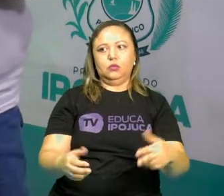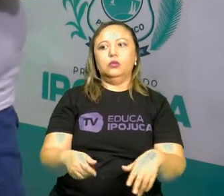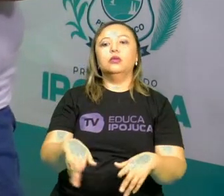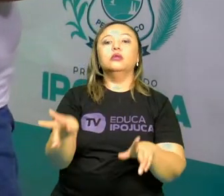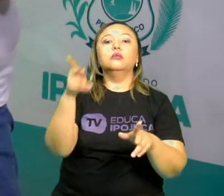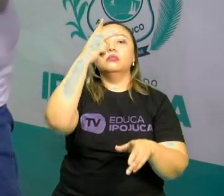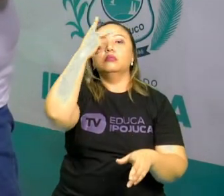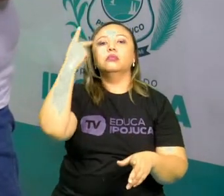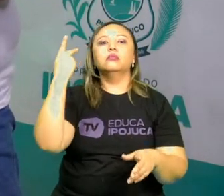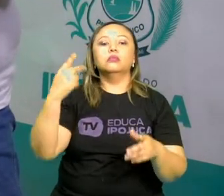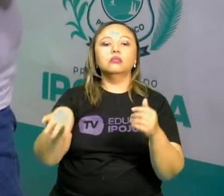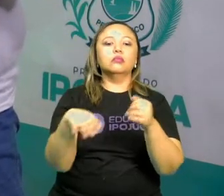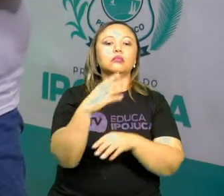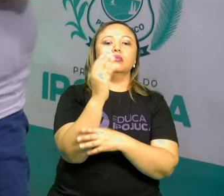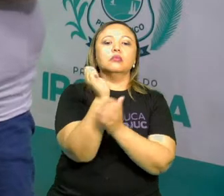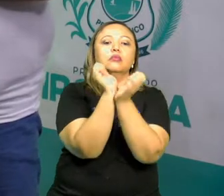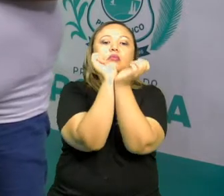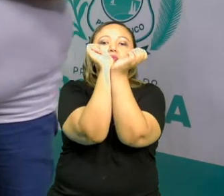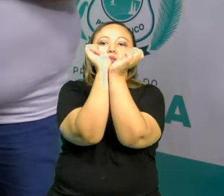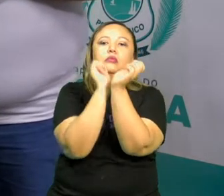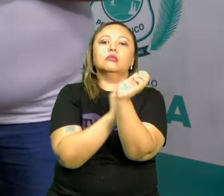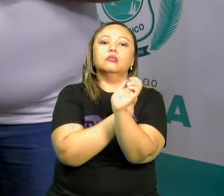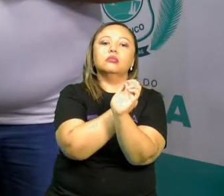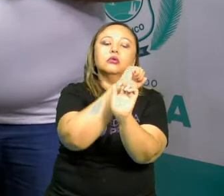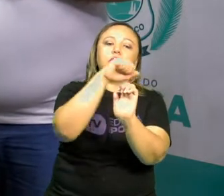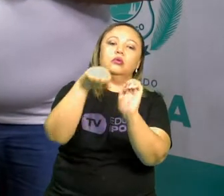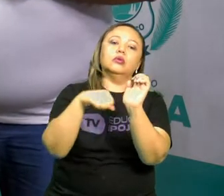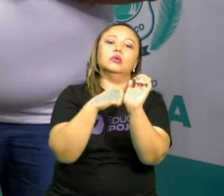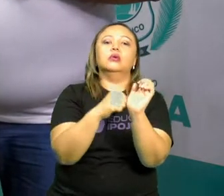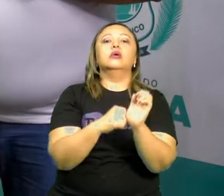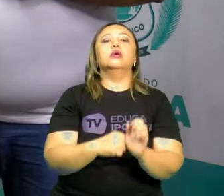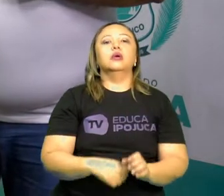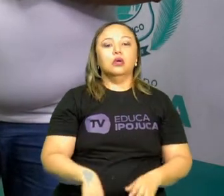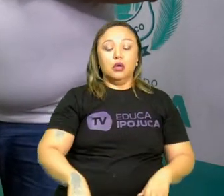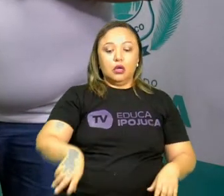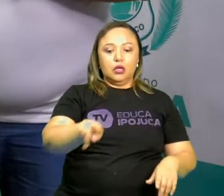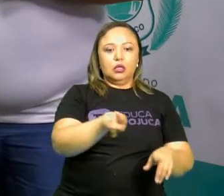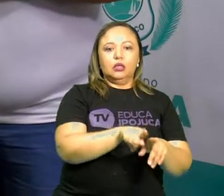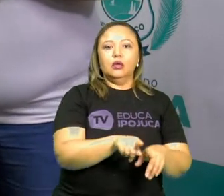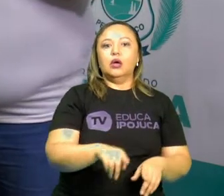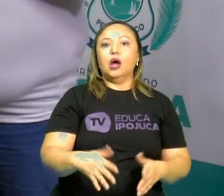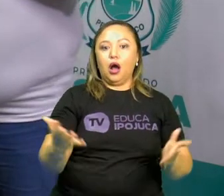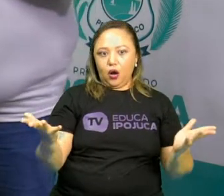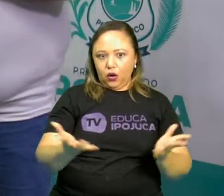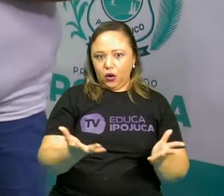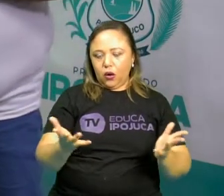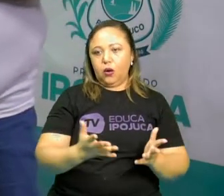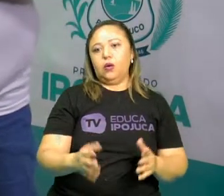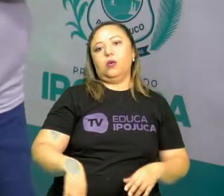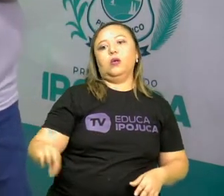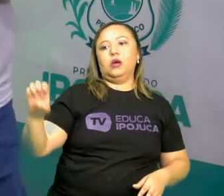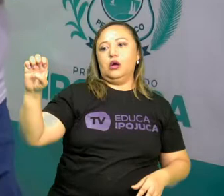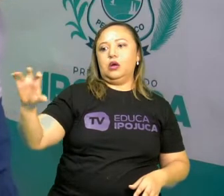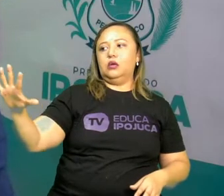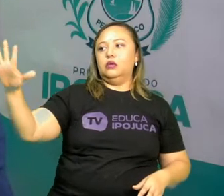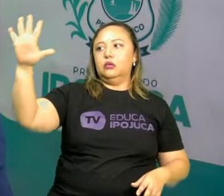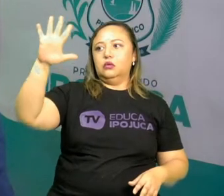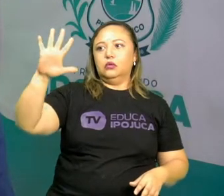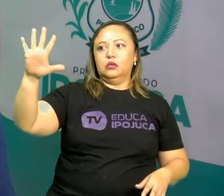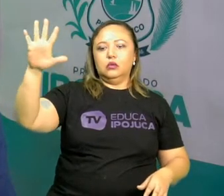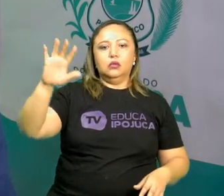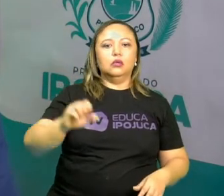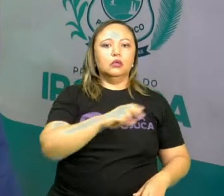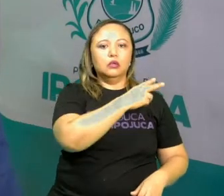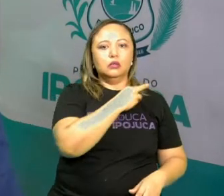a União Europeia e a China são os principais concorrentes da economia dos Estados Unidos na América.